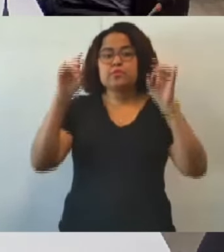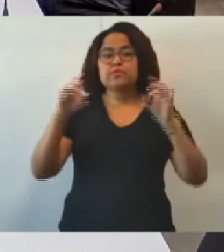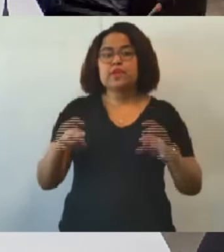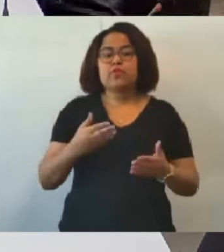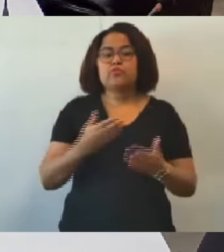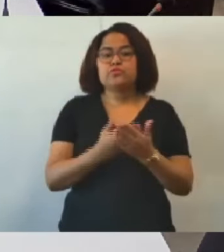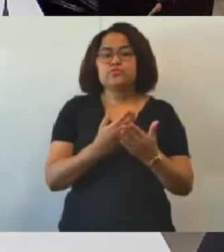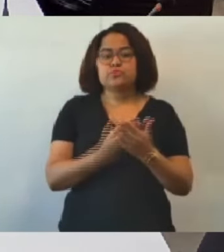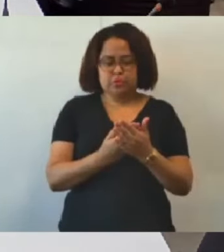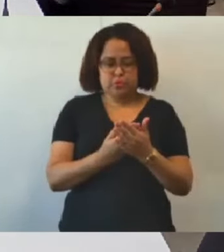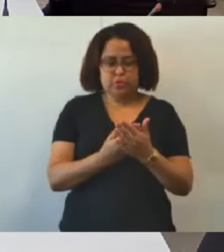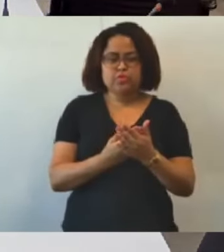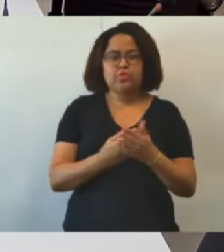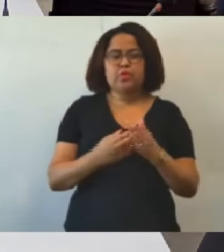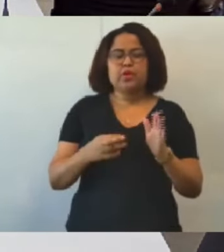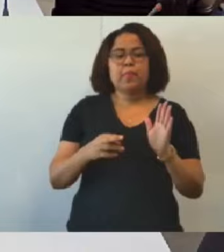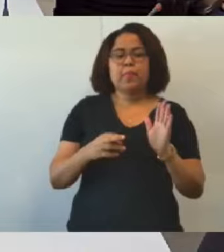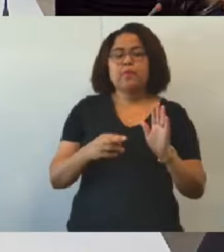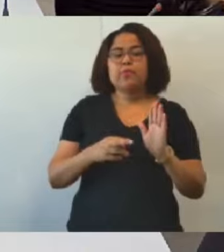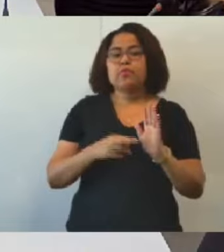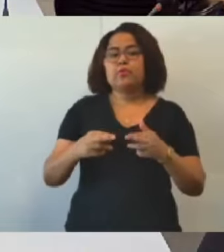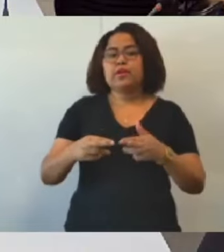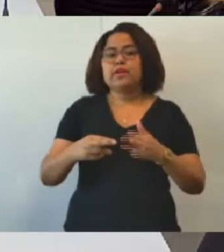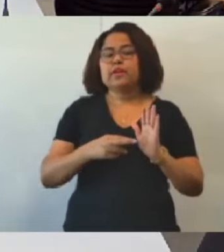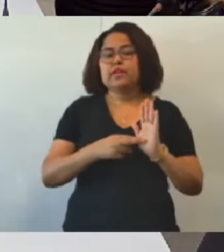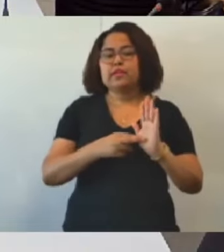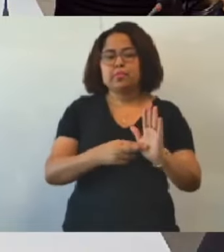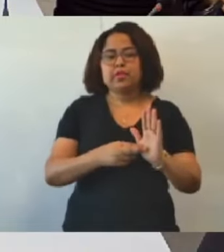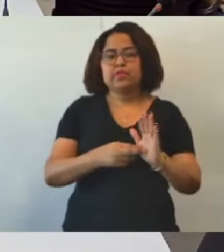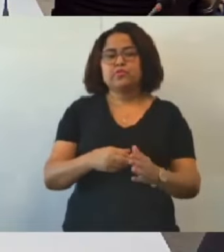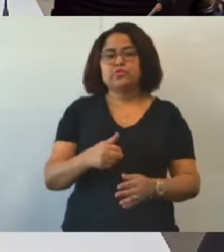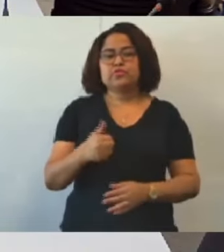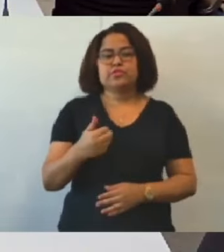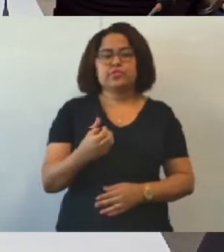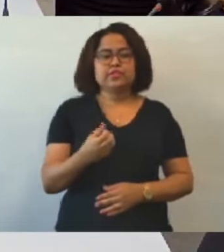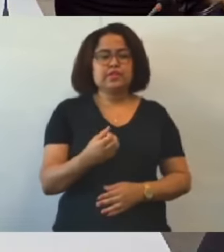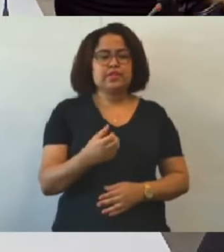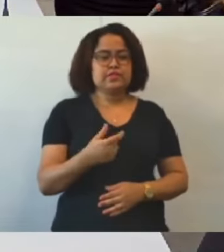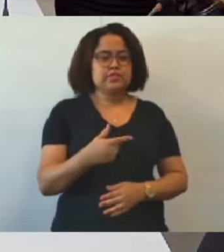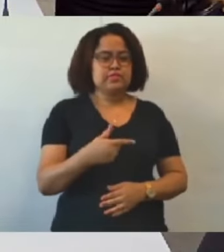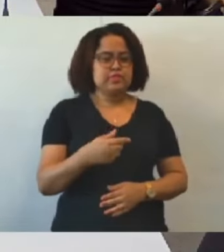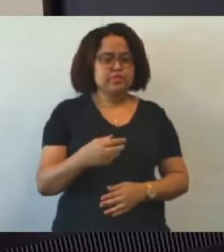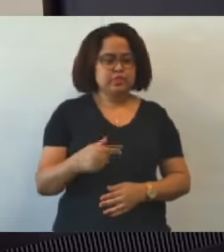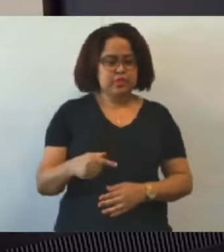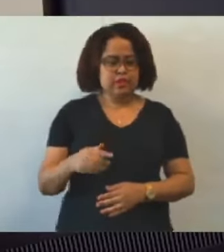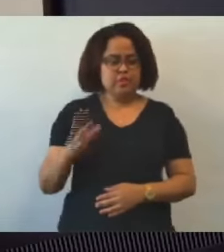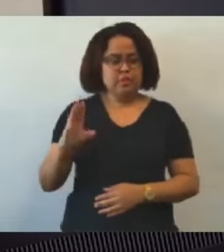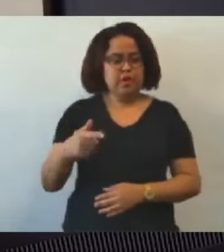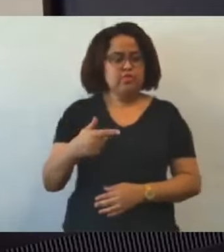instituída pelo requerimento 1627-2023. Quero